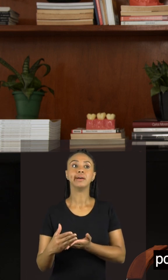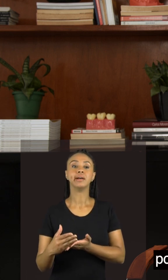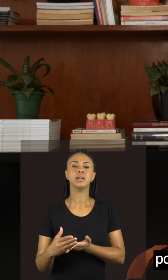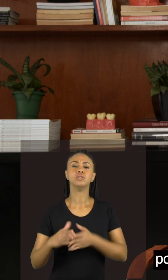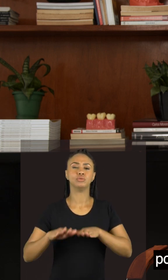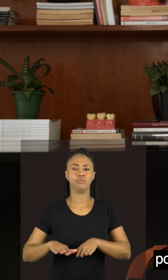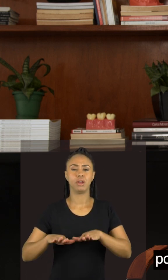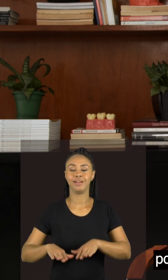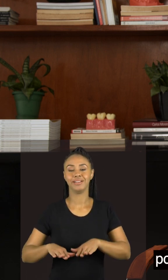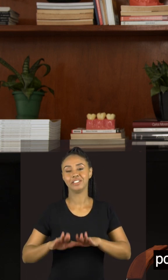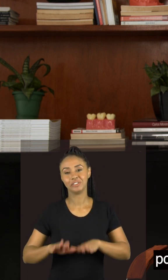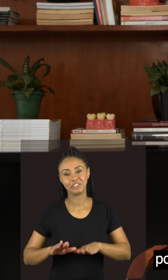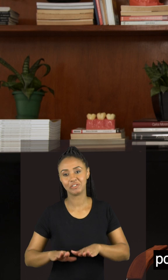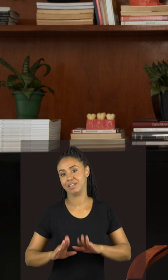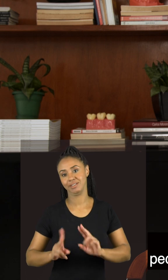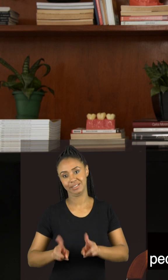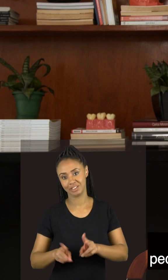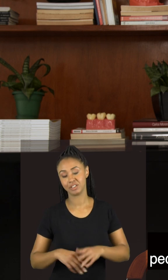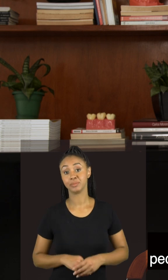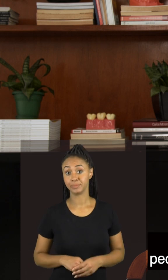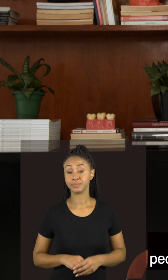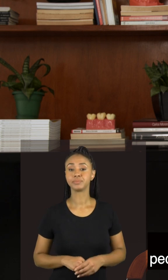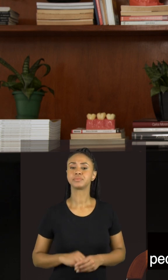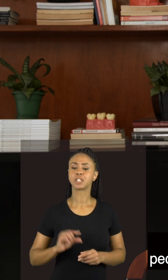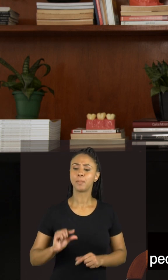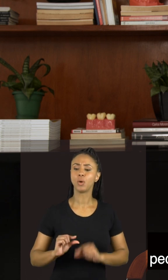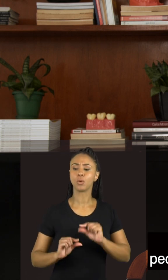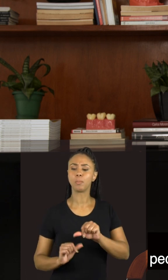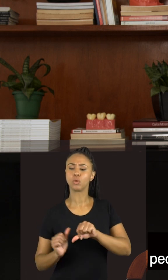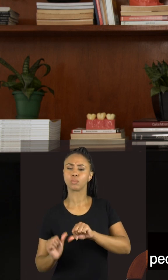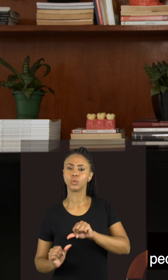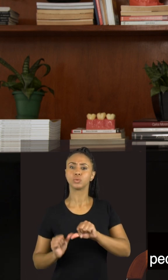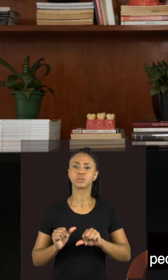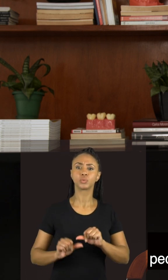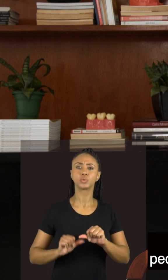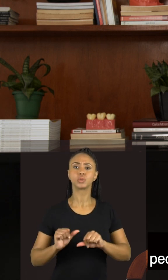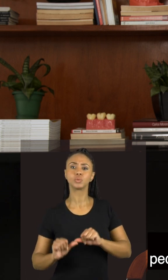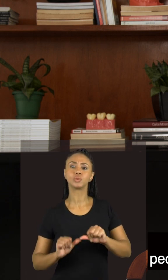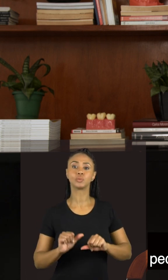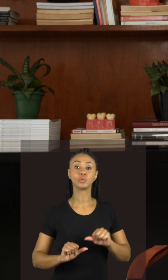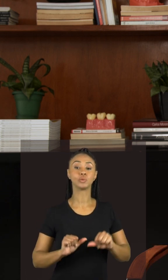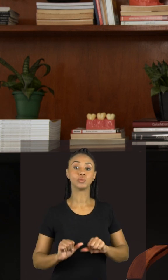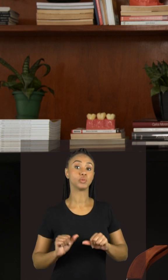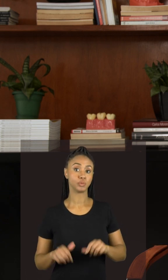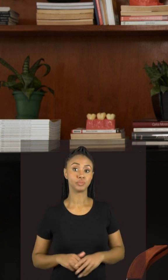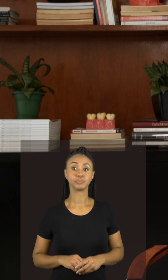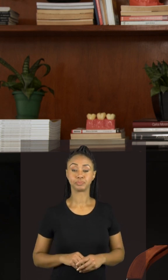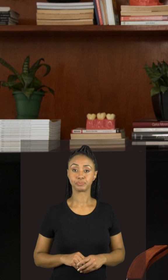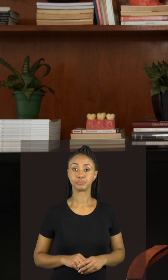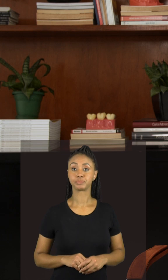devagar e sempre e ir fazendo pequenas mudanças gradualmente. Então, o que